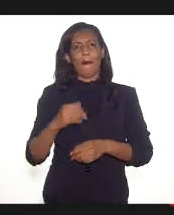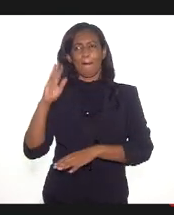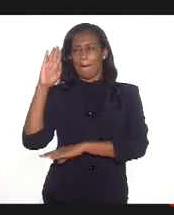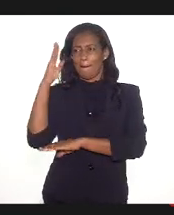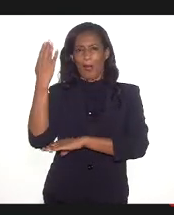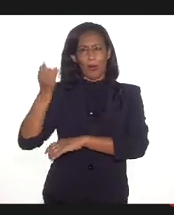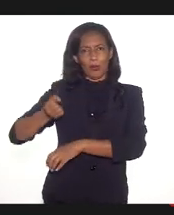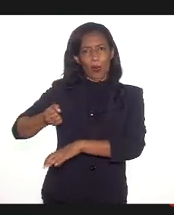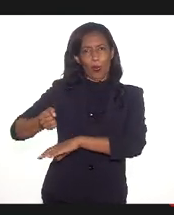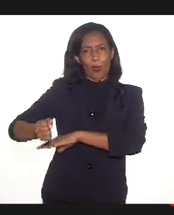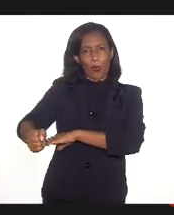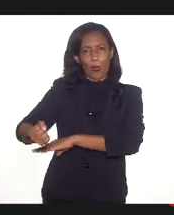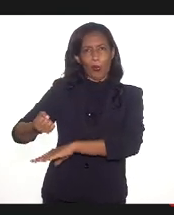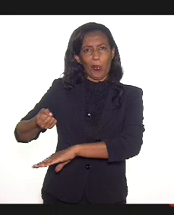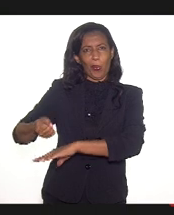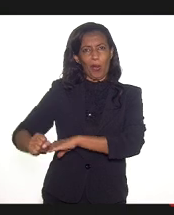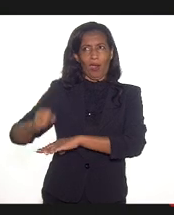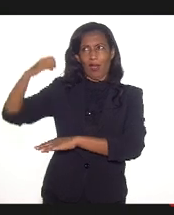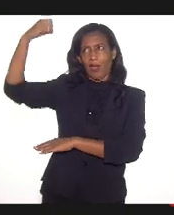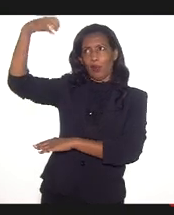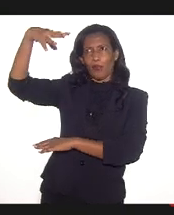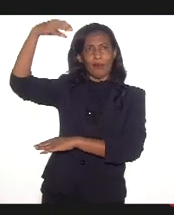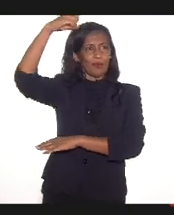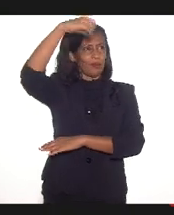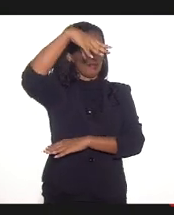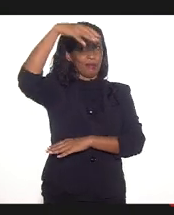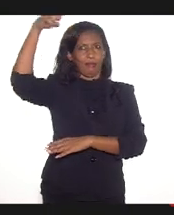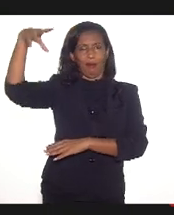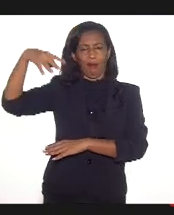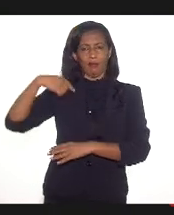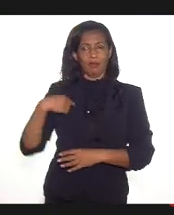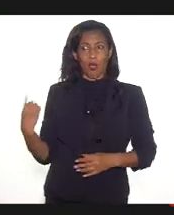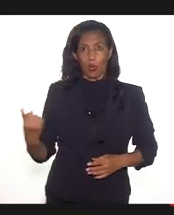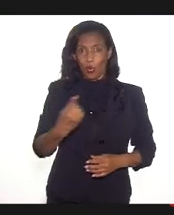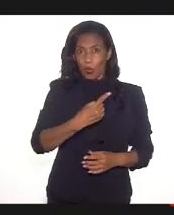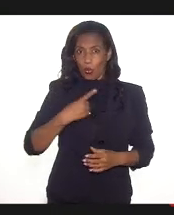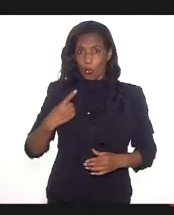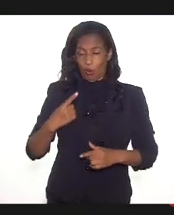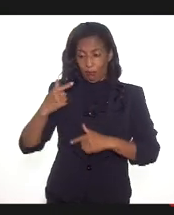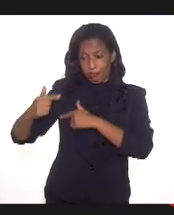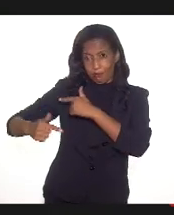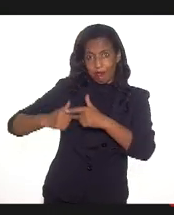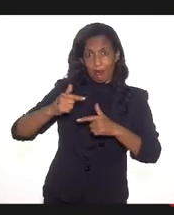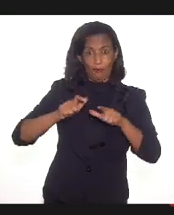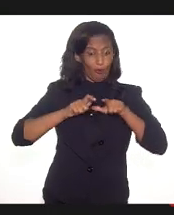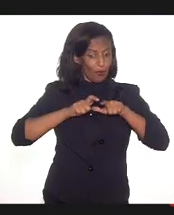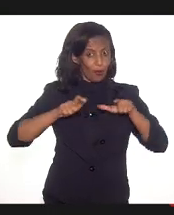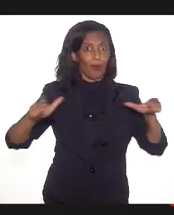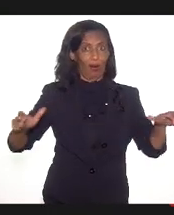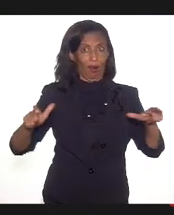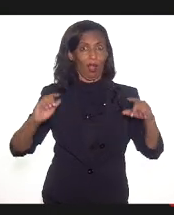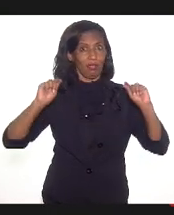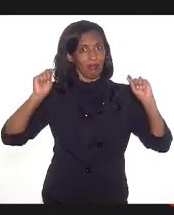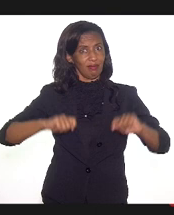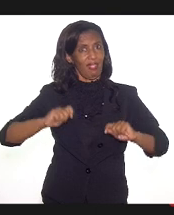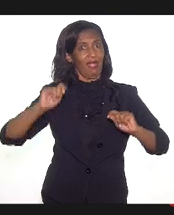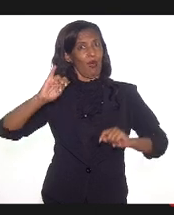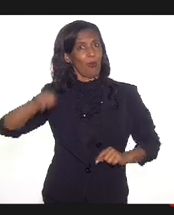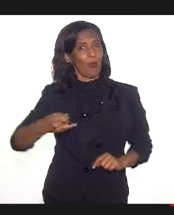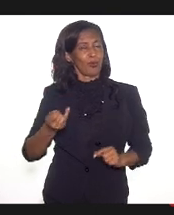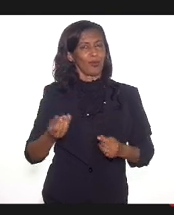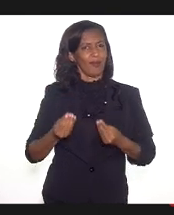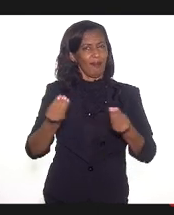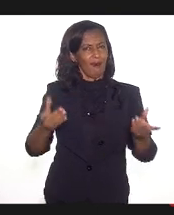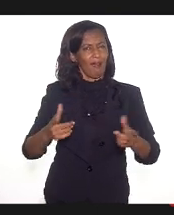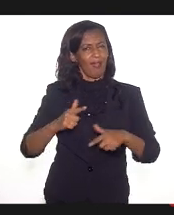nossas vitrines, iluminadores. Então, assim, a nossa cadeia produtiva foi enorme e eu acho que isso é um trabalho